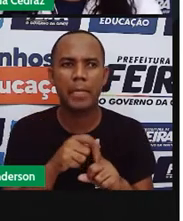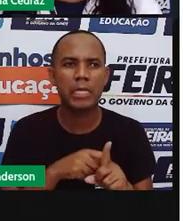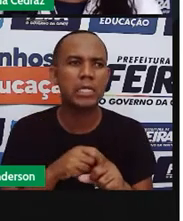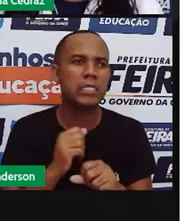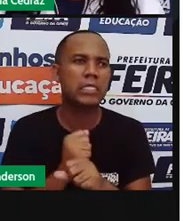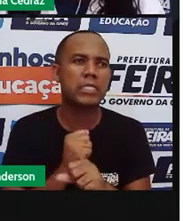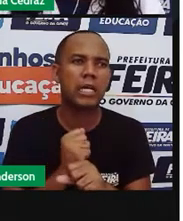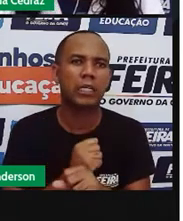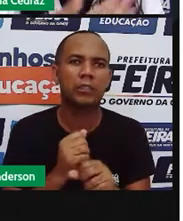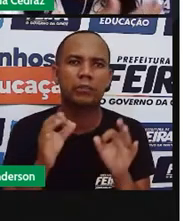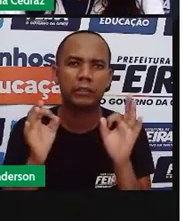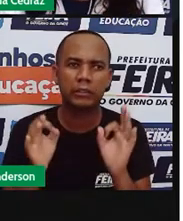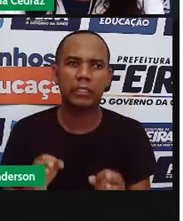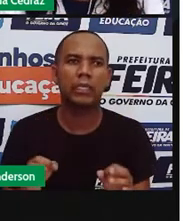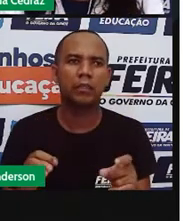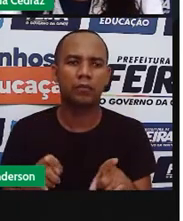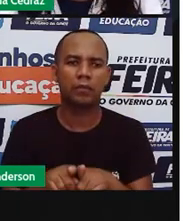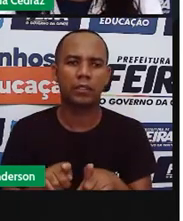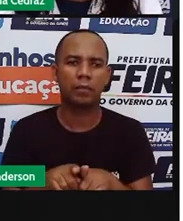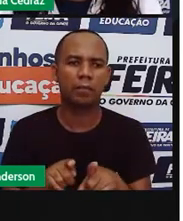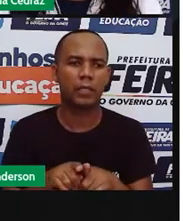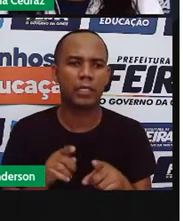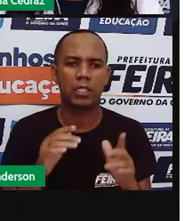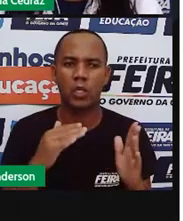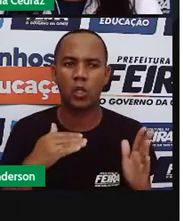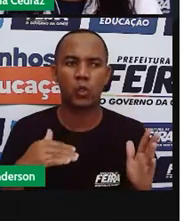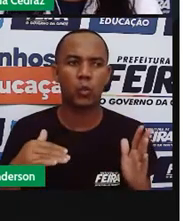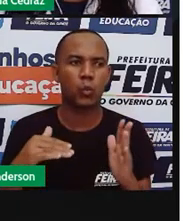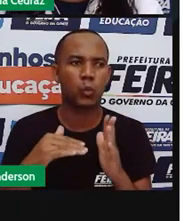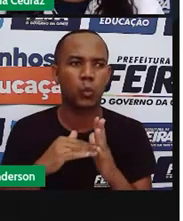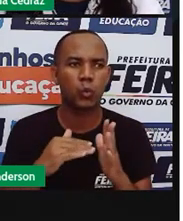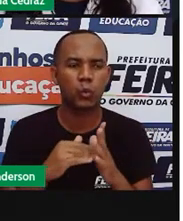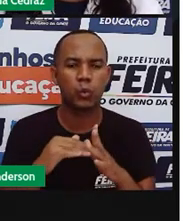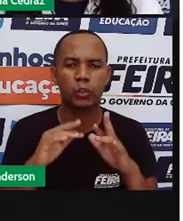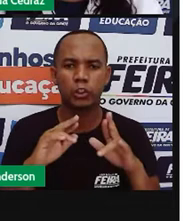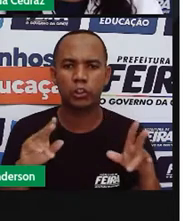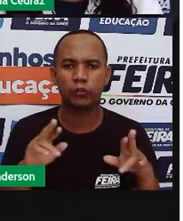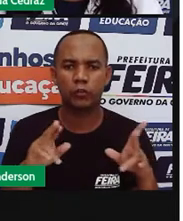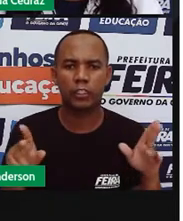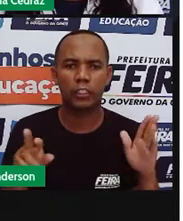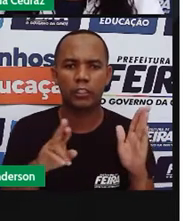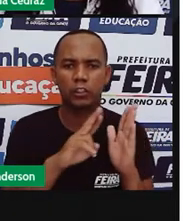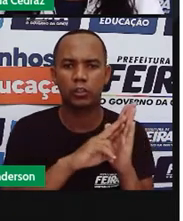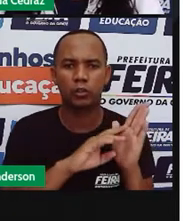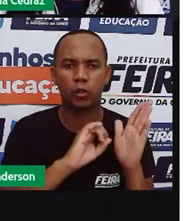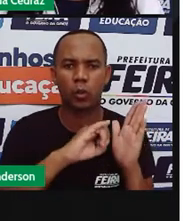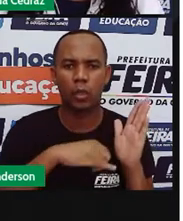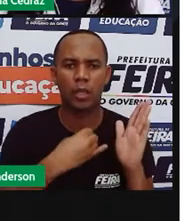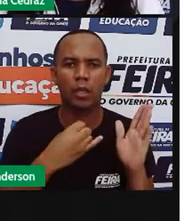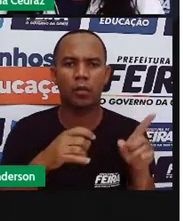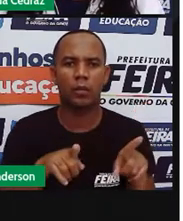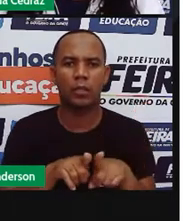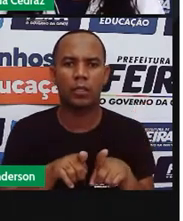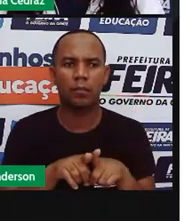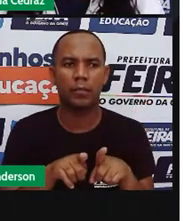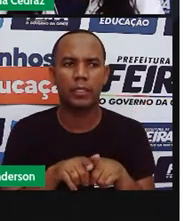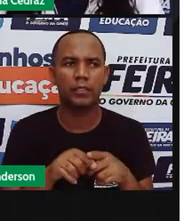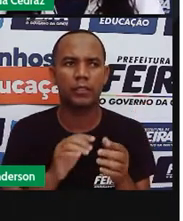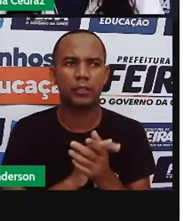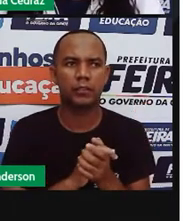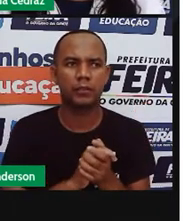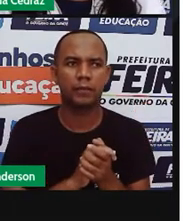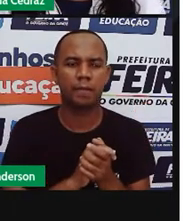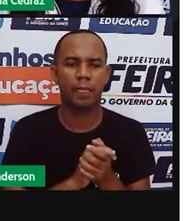certinho. E vai estar tudo lá. Diferente dos jornais impressos. E